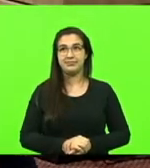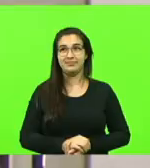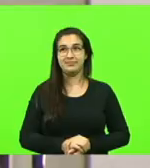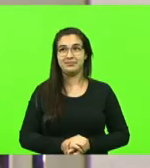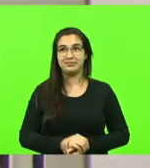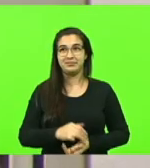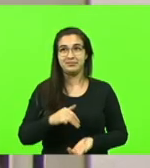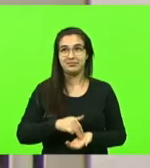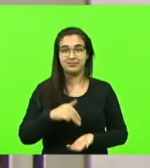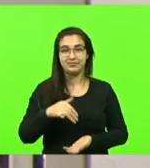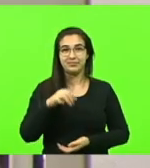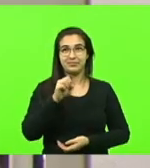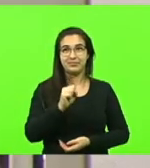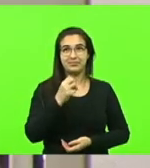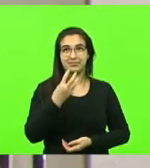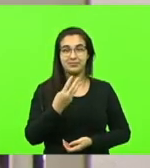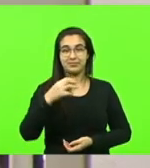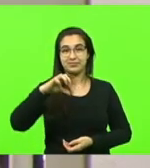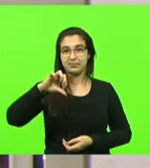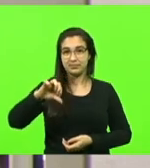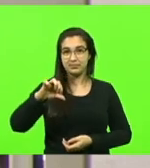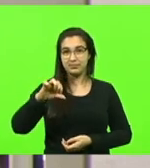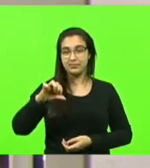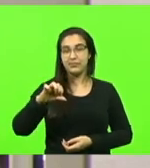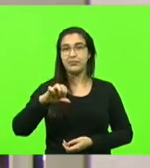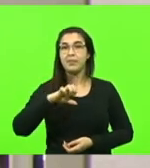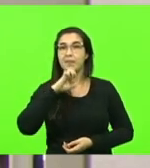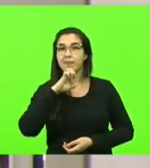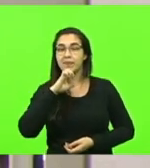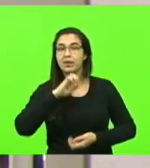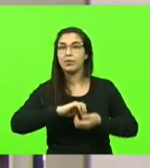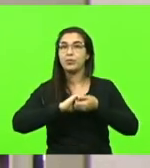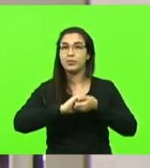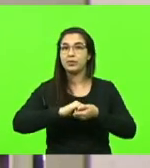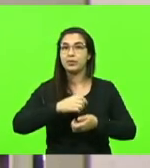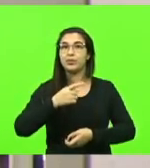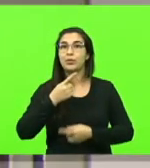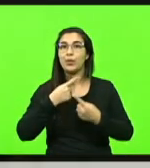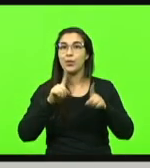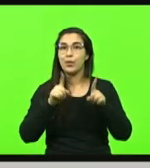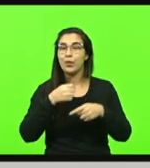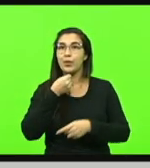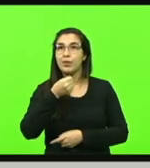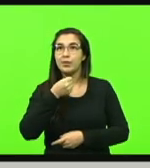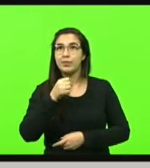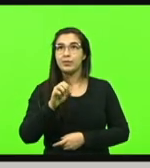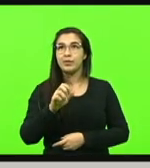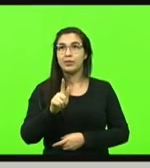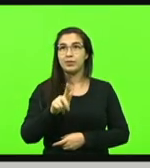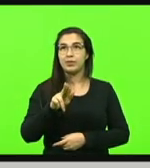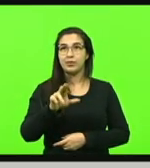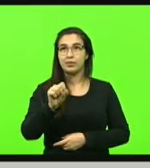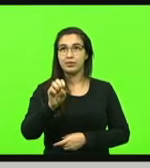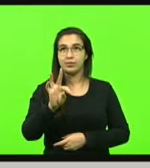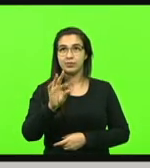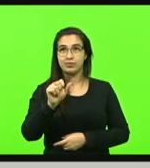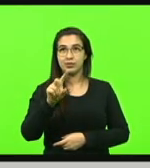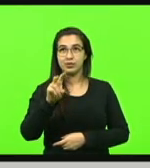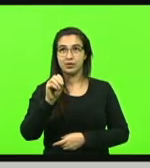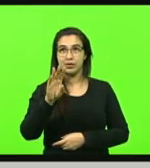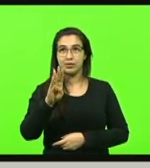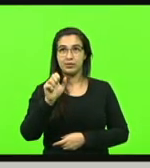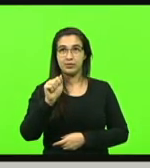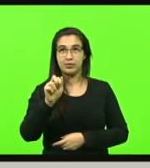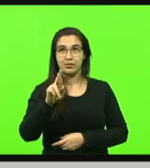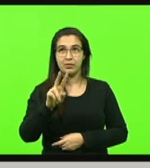Moção 839, ator deputado Felipe Estevam, cumprimentando o cantor Gustavo Bardim por ter sido campeão do The Voice Kids 2021, em